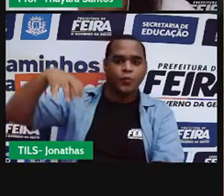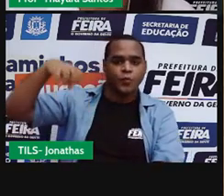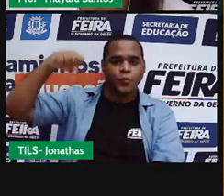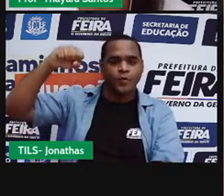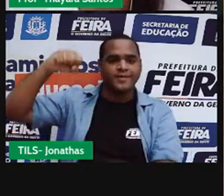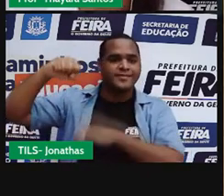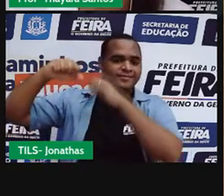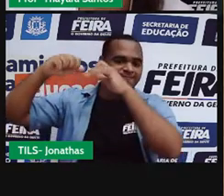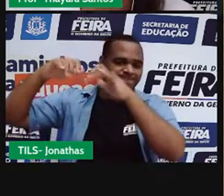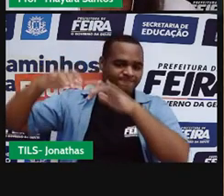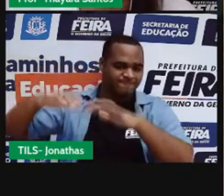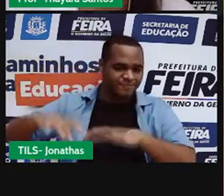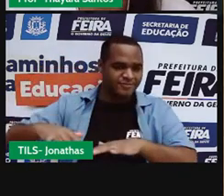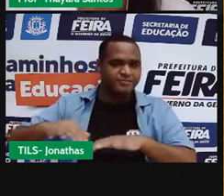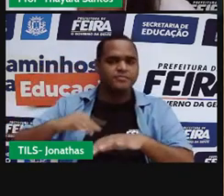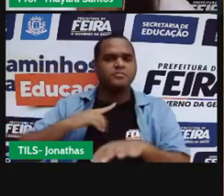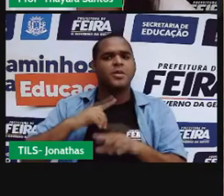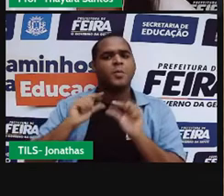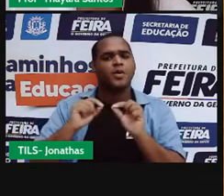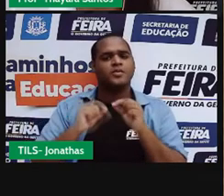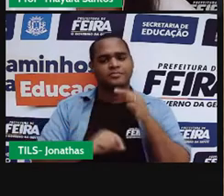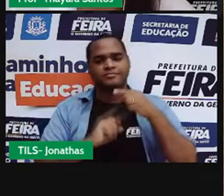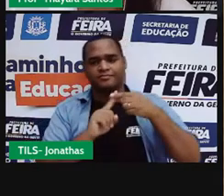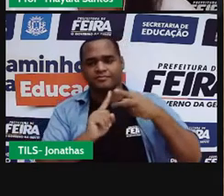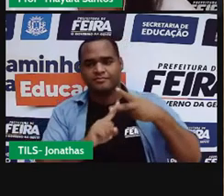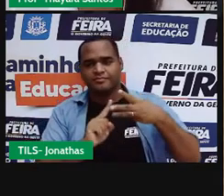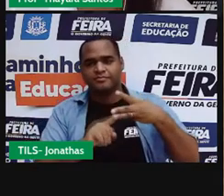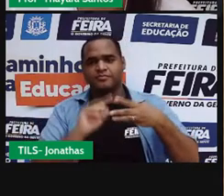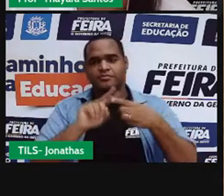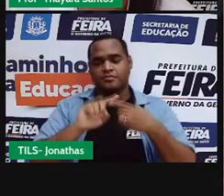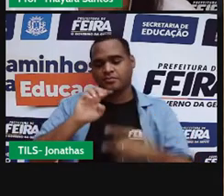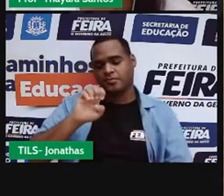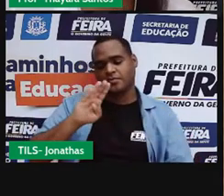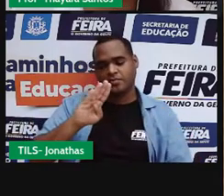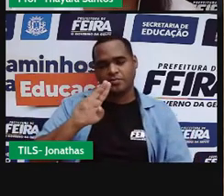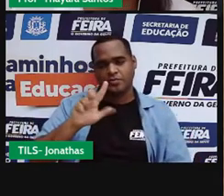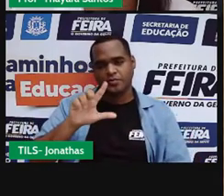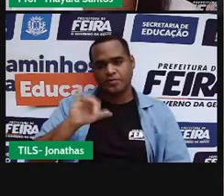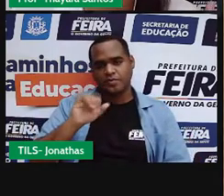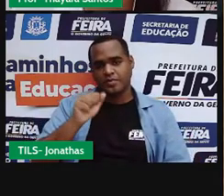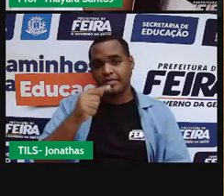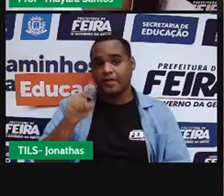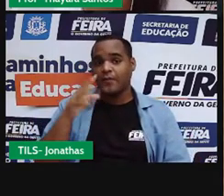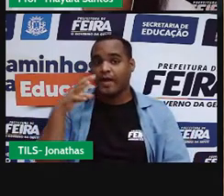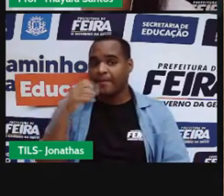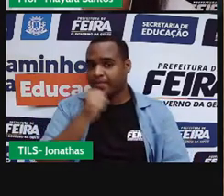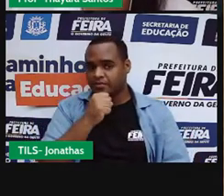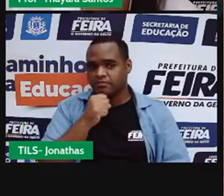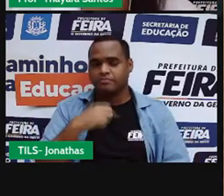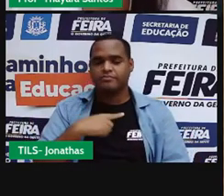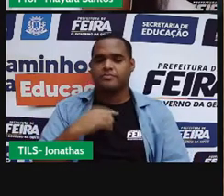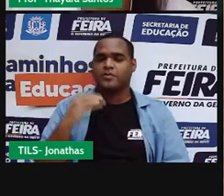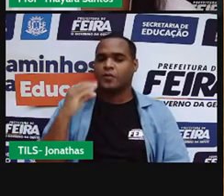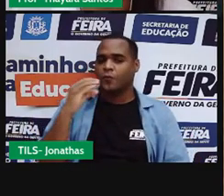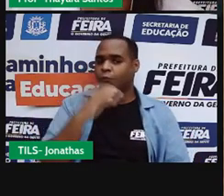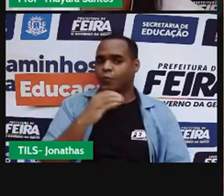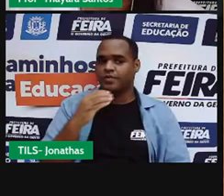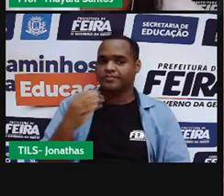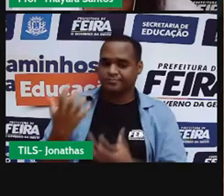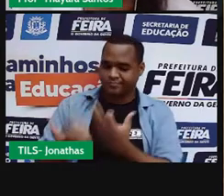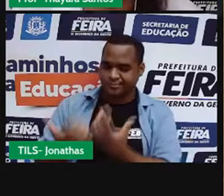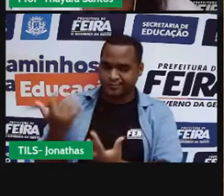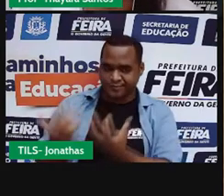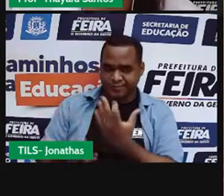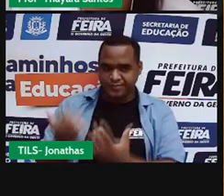essa vaporização pode ser de três tipos. ebulição, quando ela acontece de forma rápida e com a fonte de calor direta, que pode ser